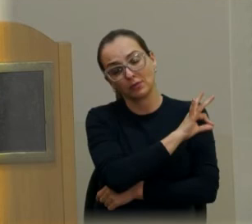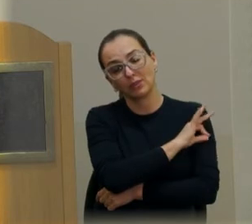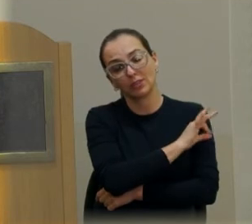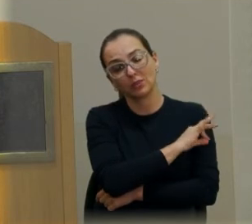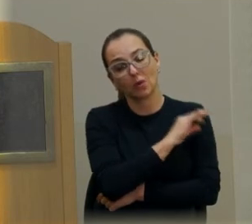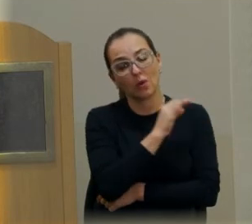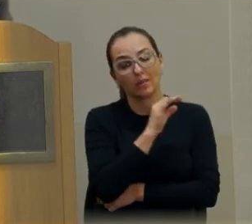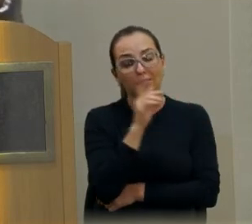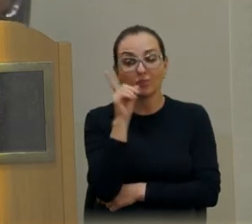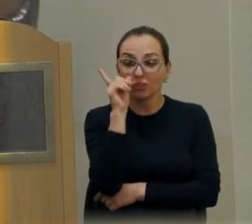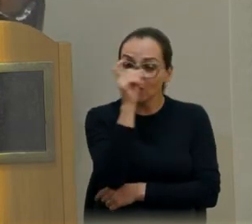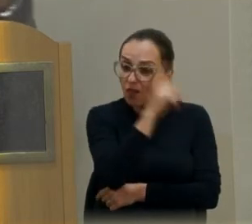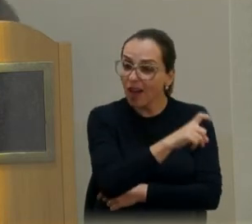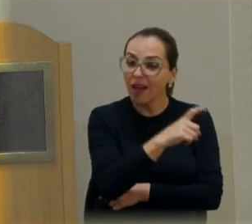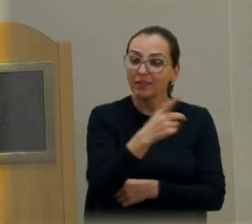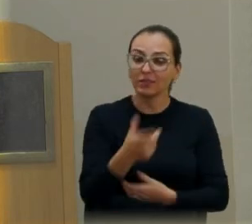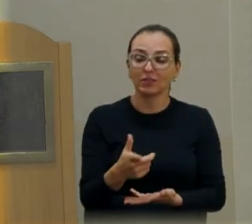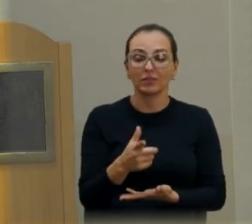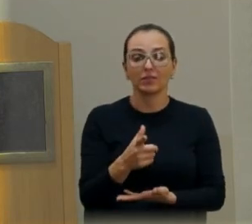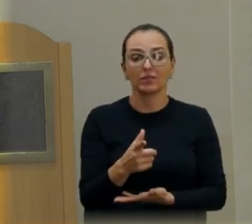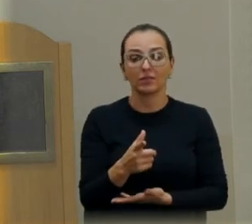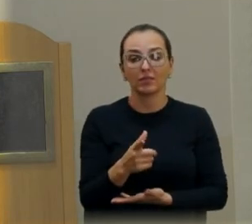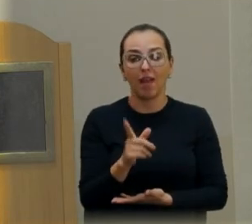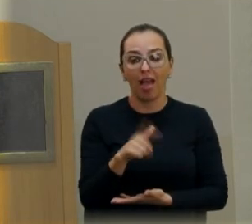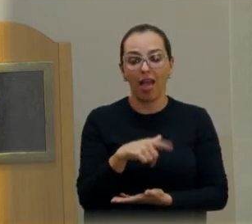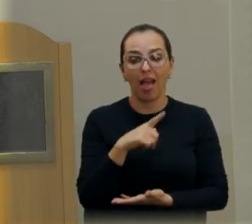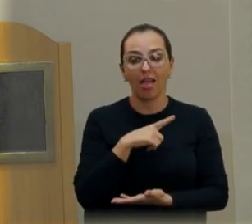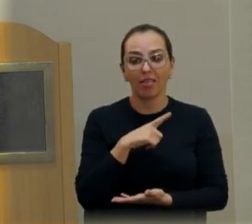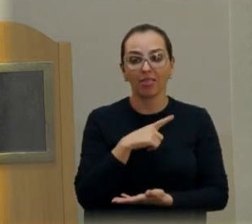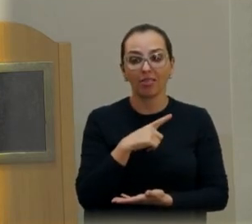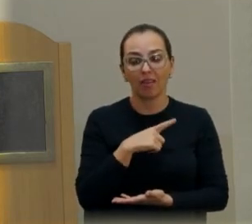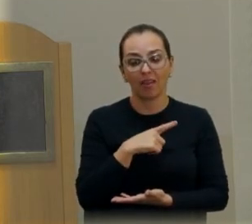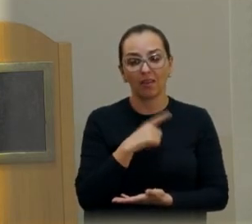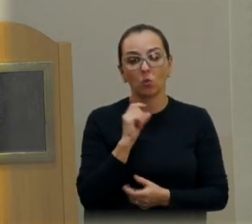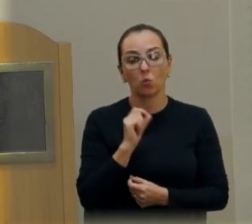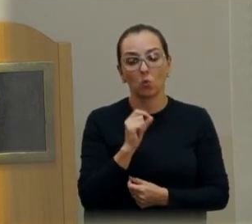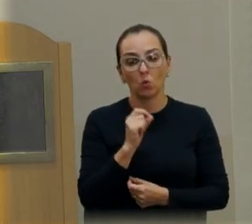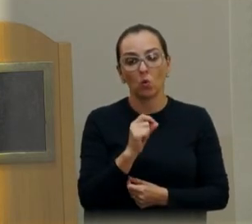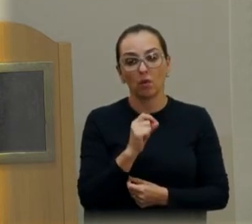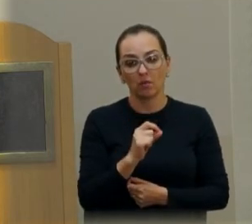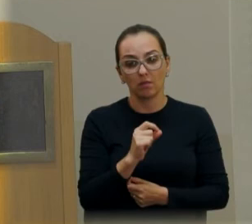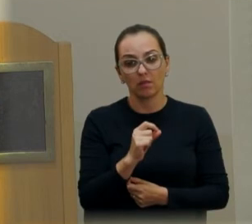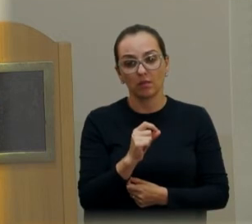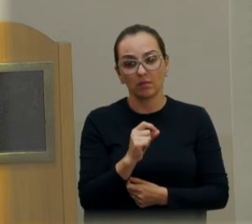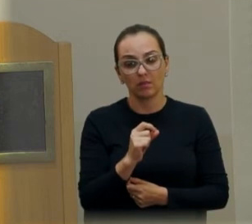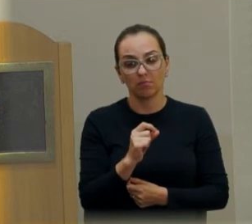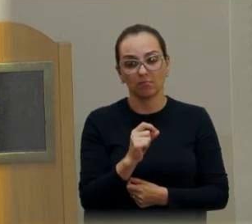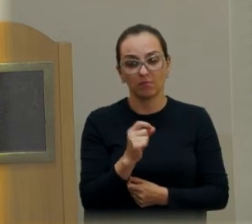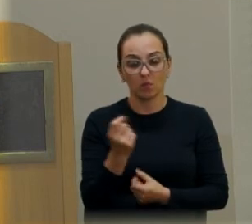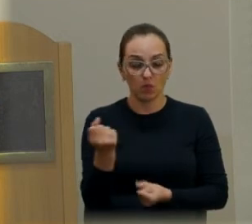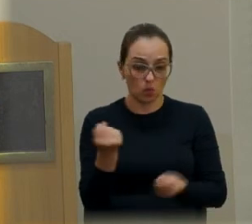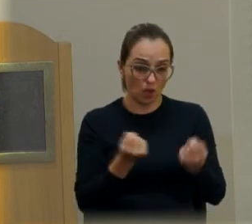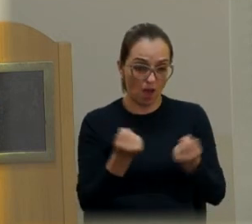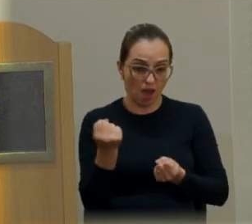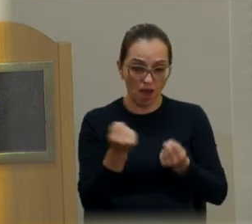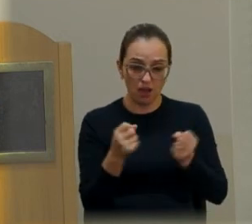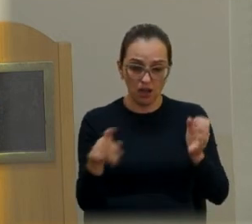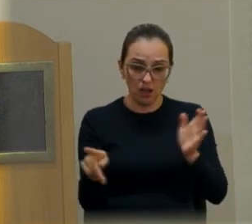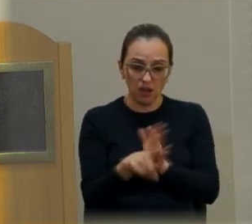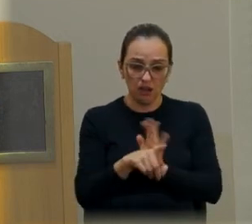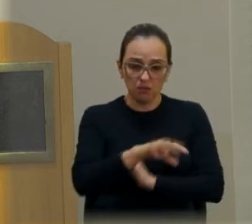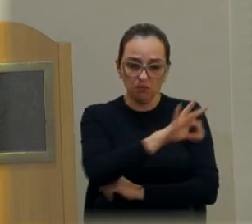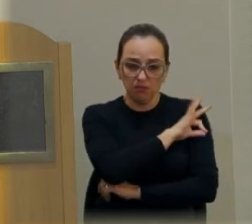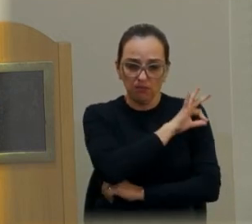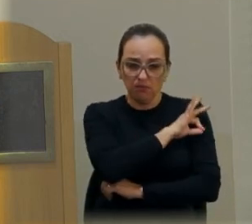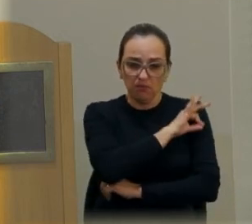O principal era ter uma pessoal, um carro da prefeitura, que passasse moto nos bairros, nas